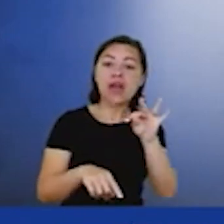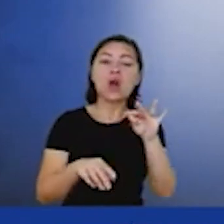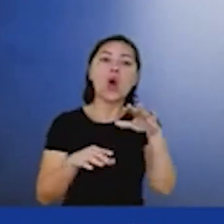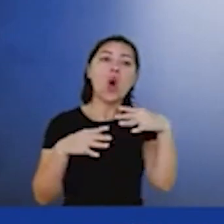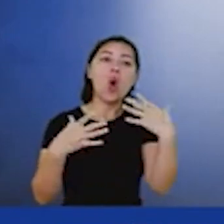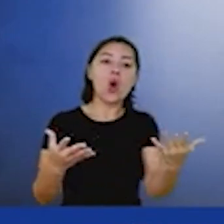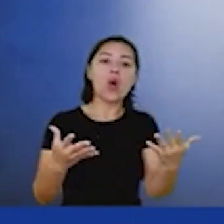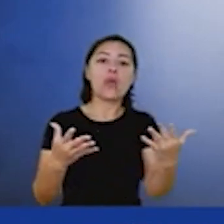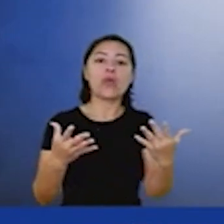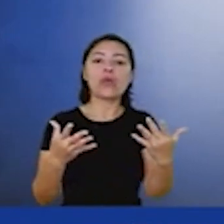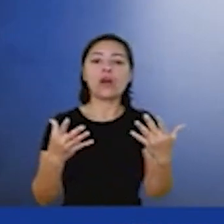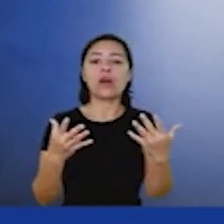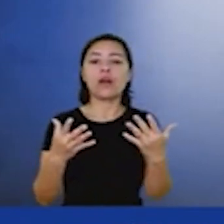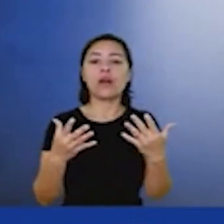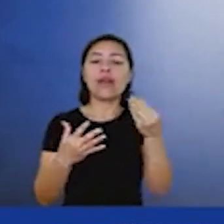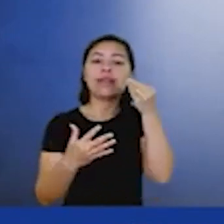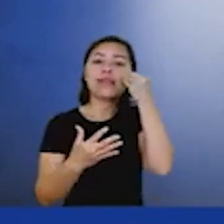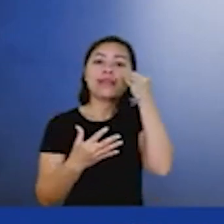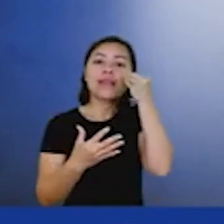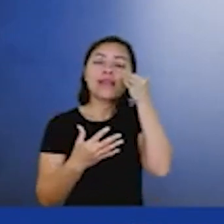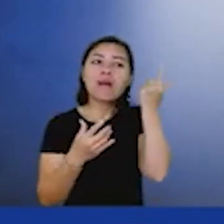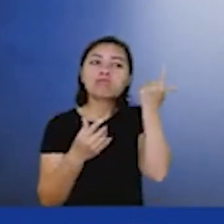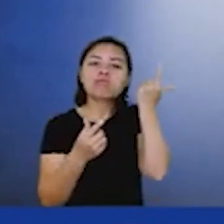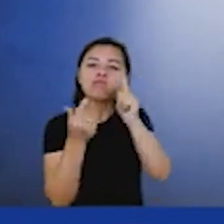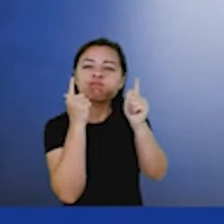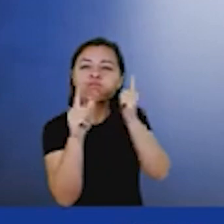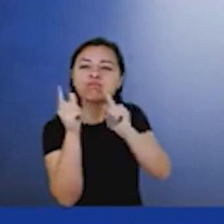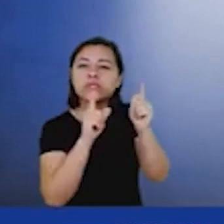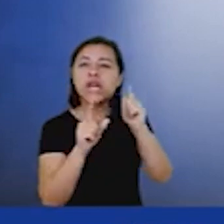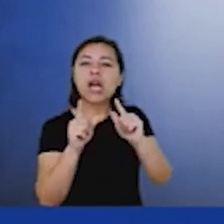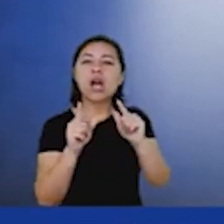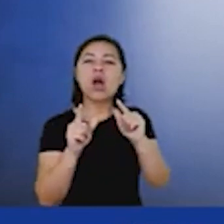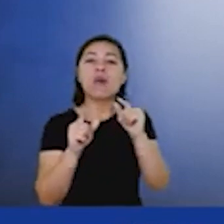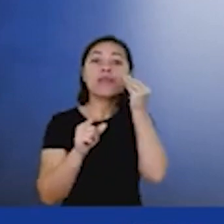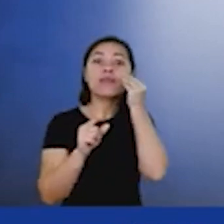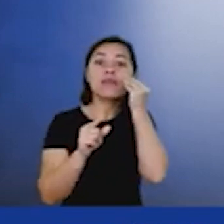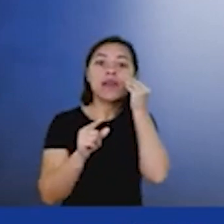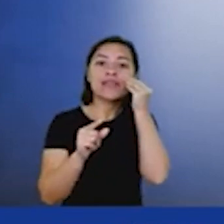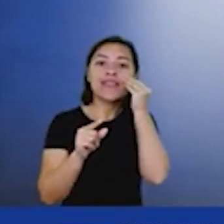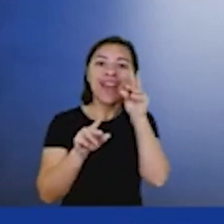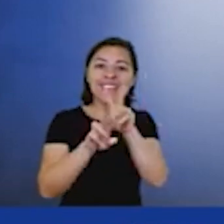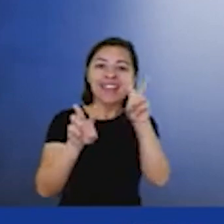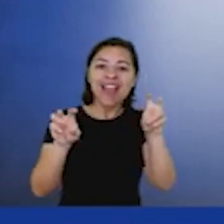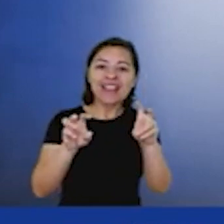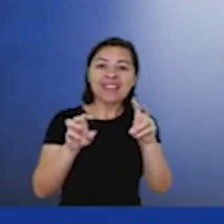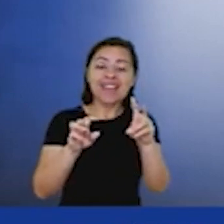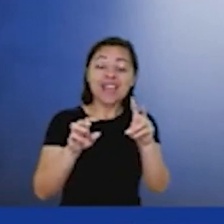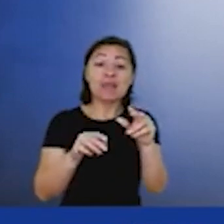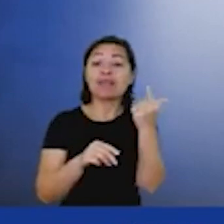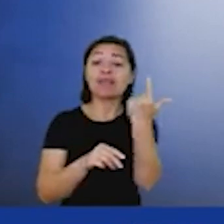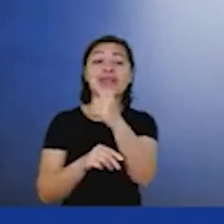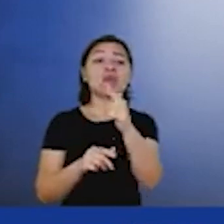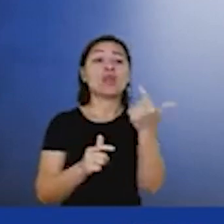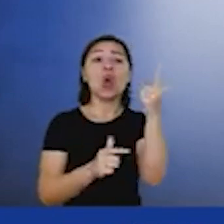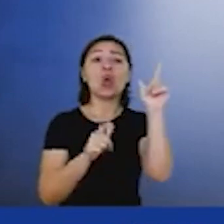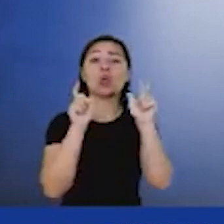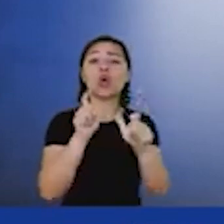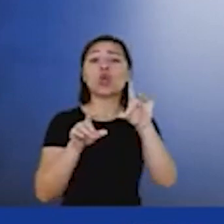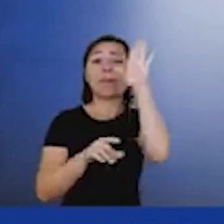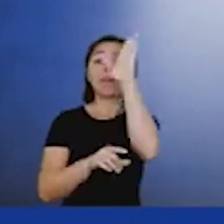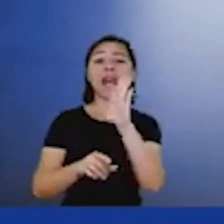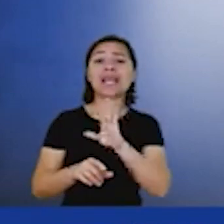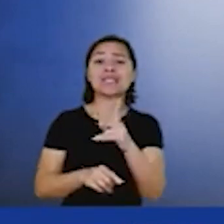de ter soluções muito particulares para esse campo, que não se encontra em lugar nenhum no mundo, vencendo